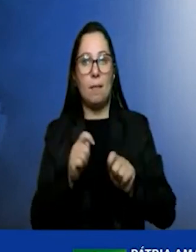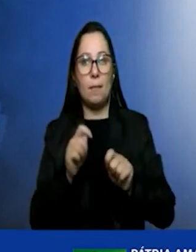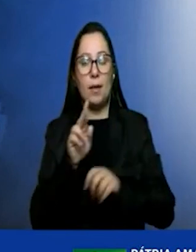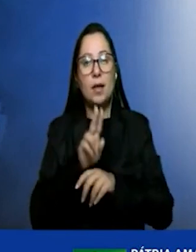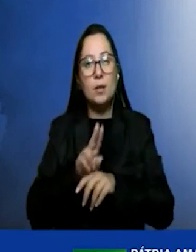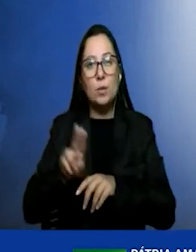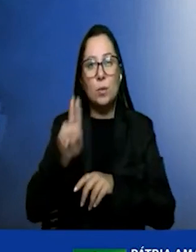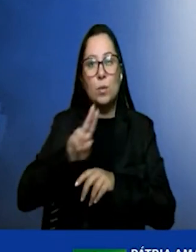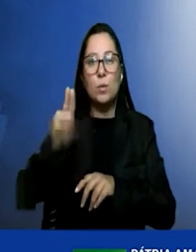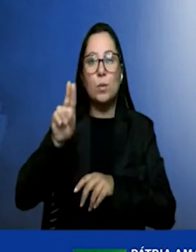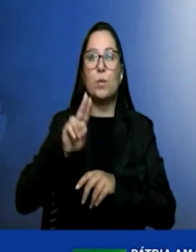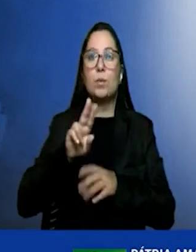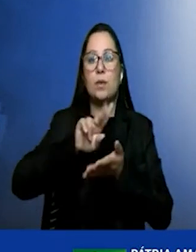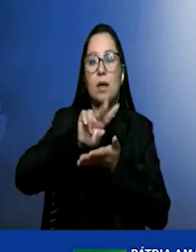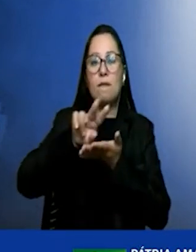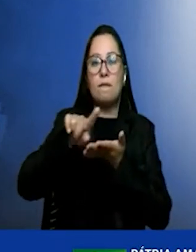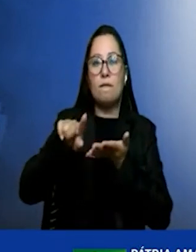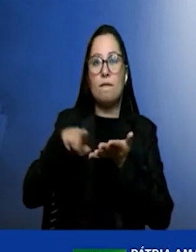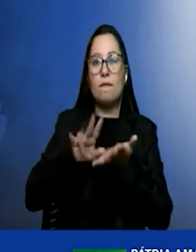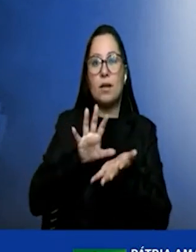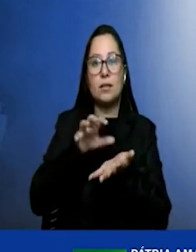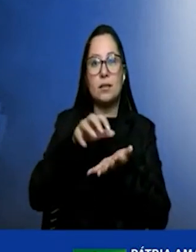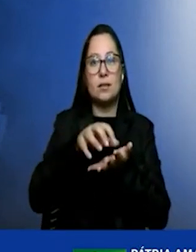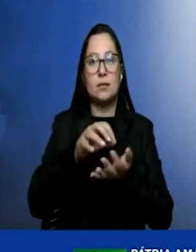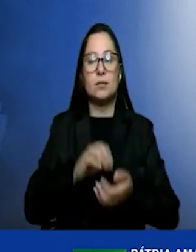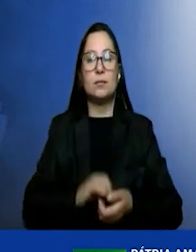em diversos segmentos.